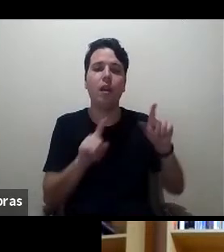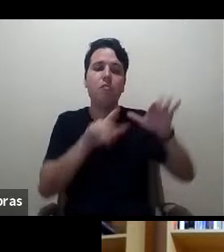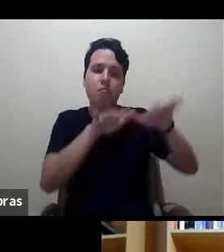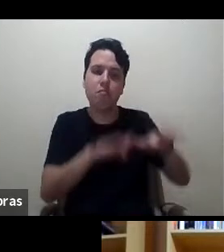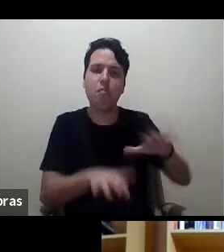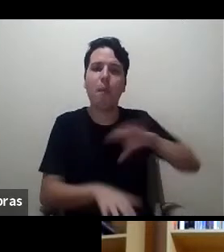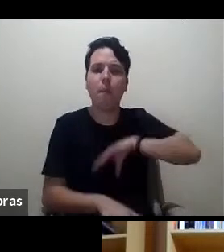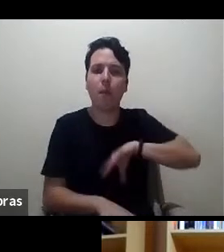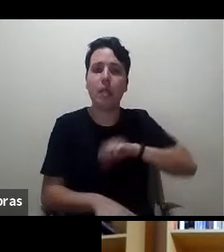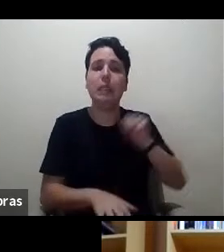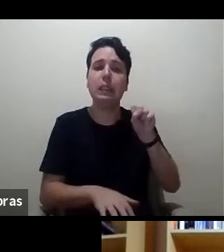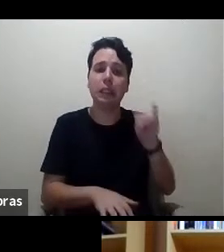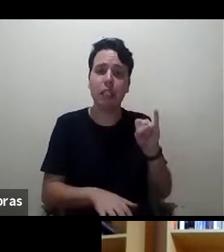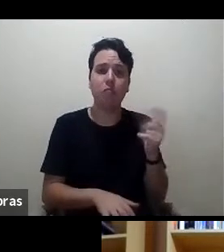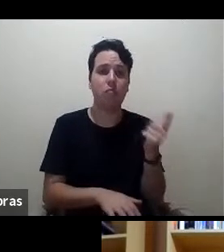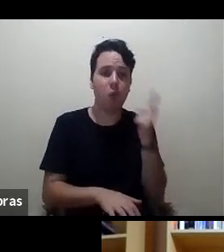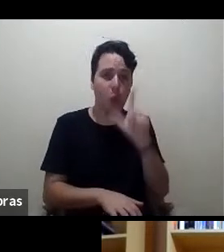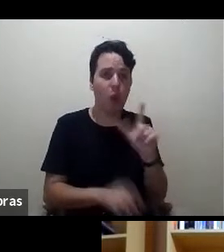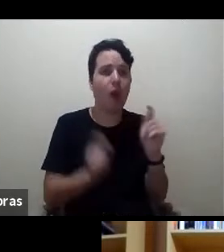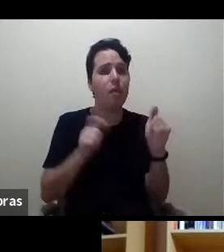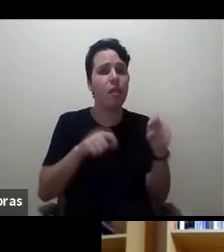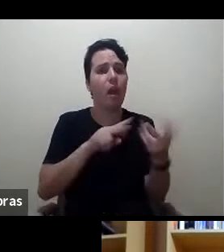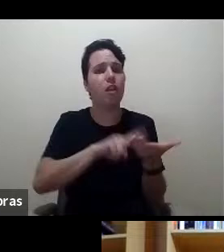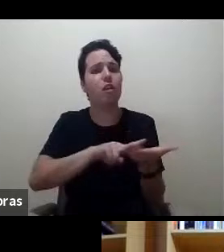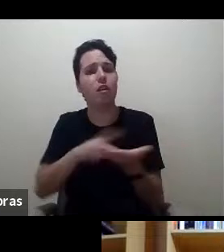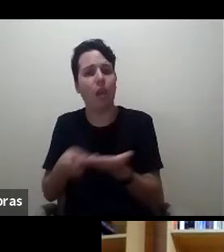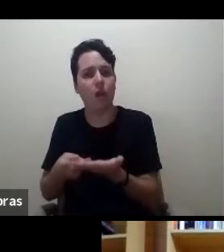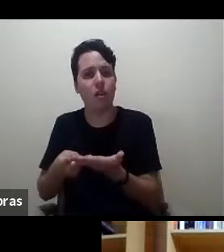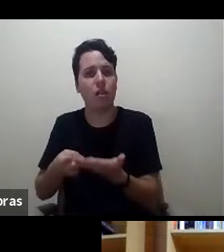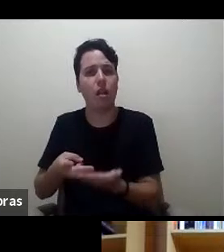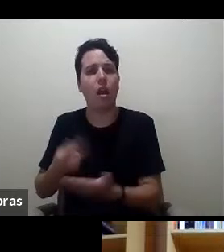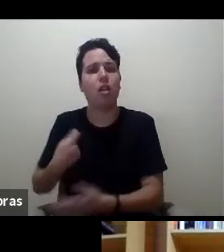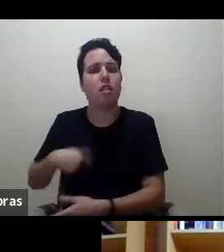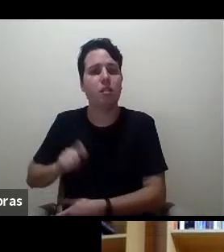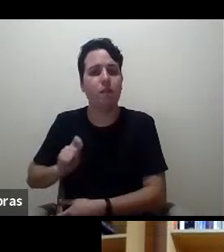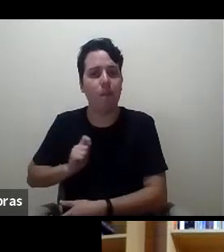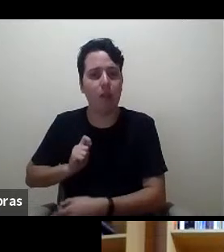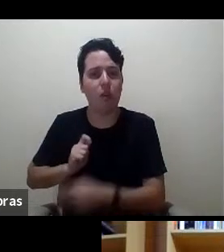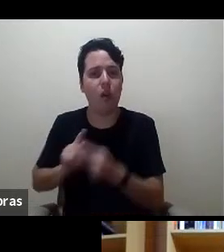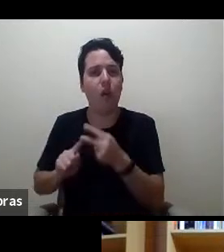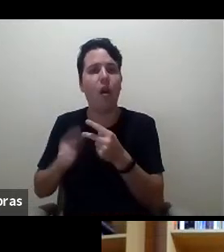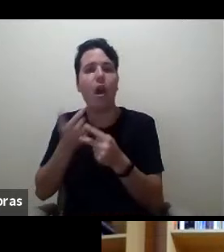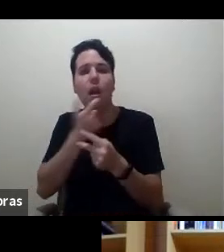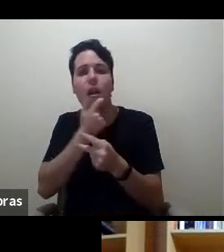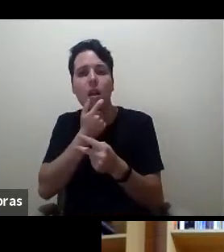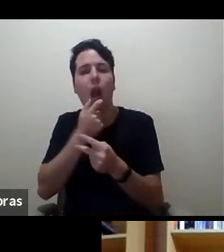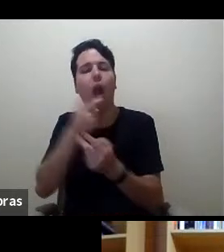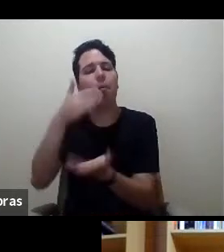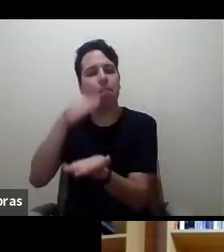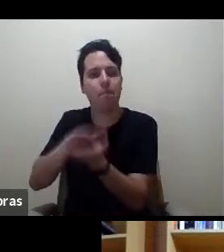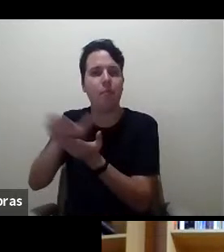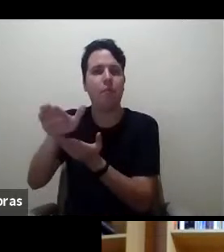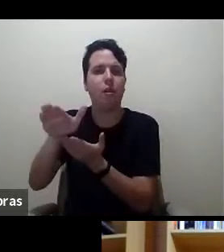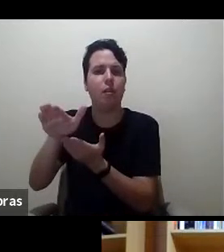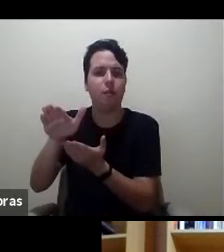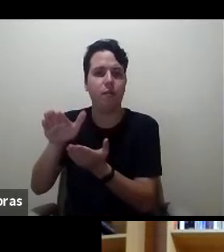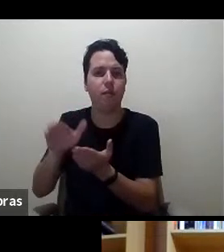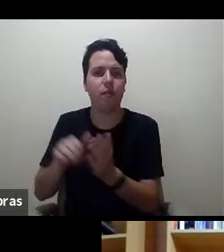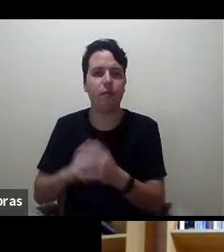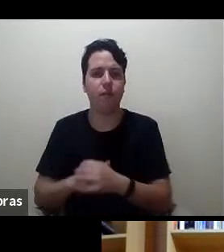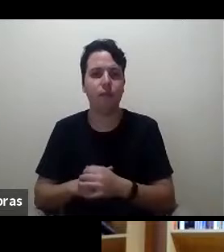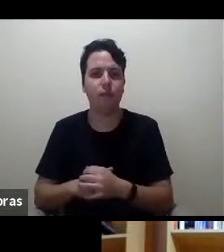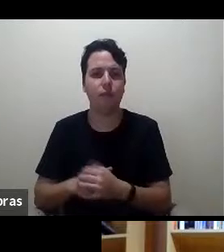podem façam traduções ao espanhol ou inglês e se publicam simultaneamente. Se publicam